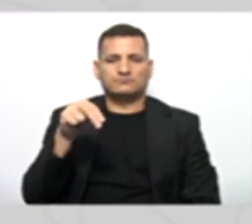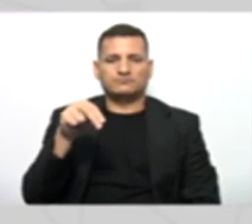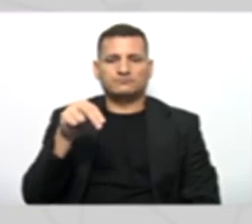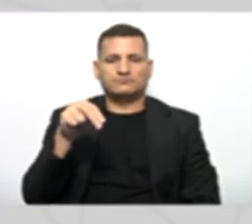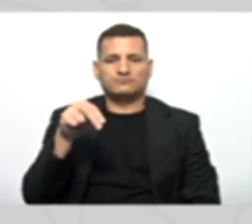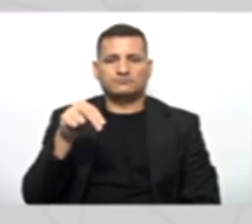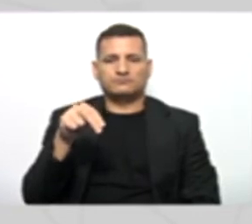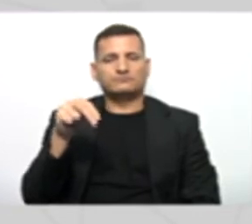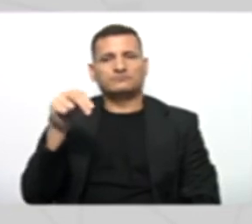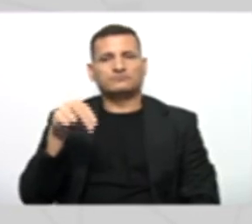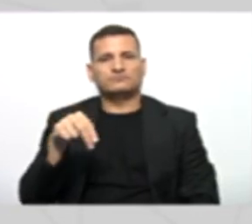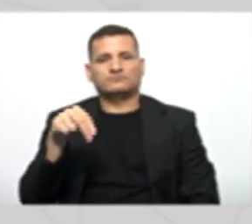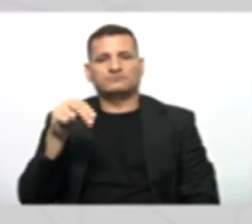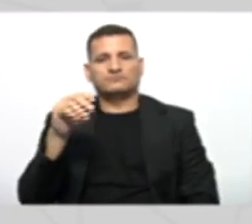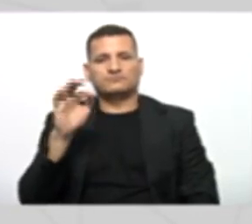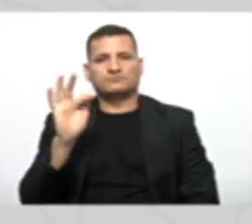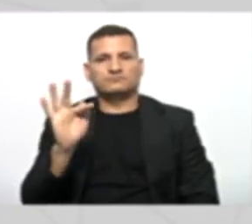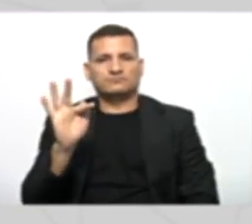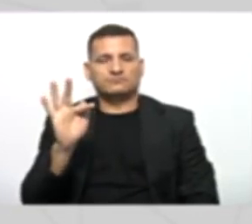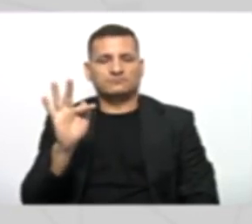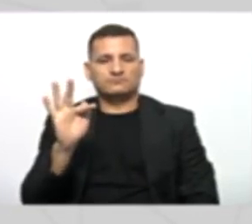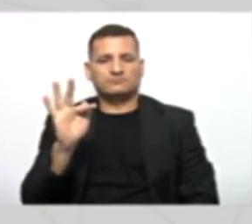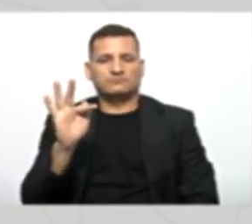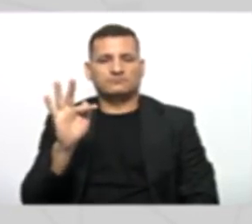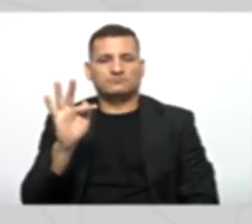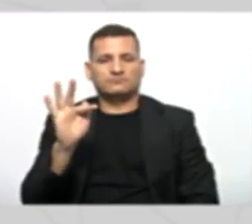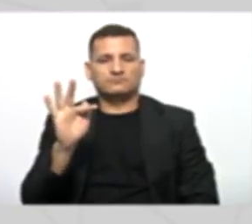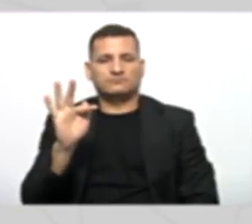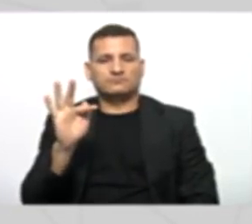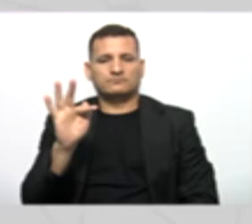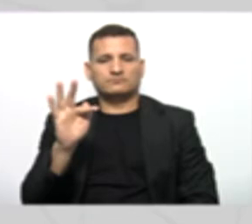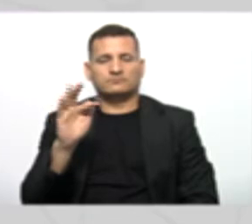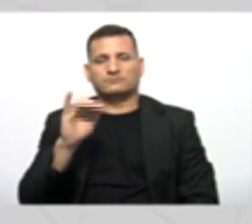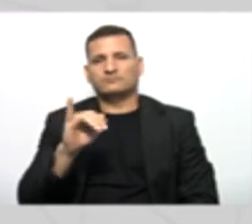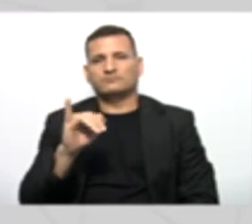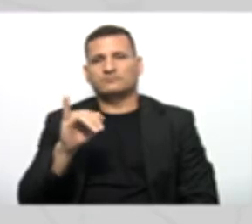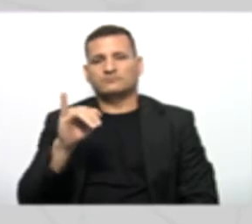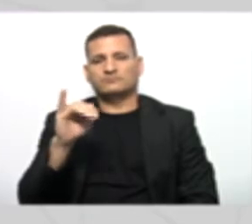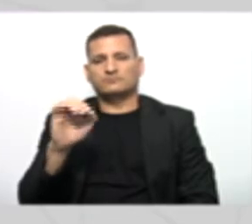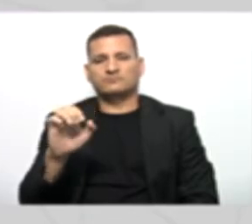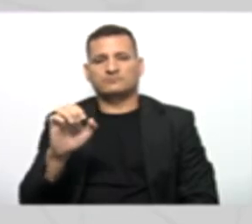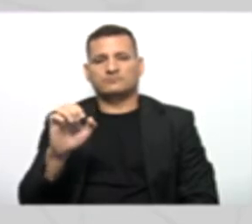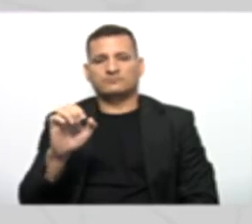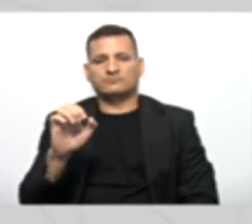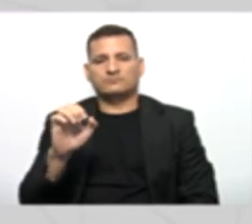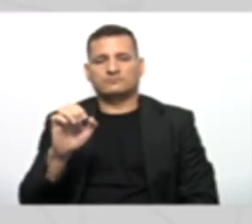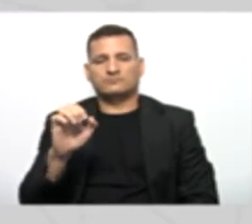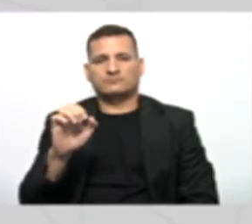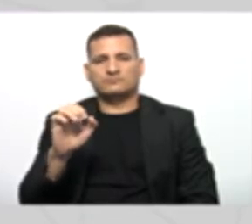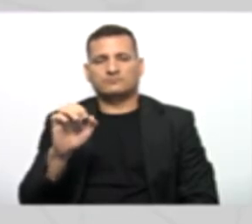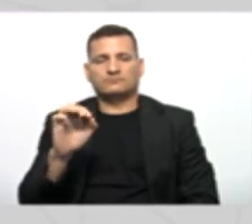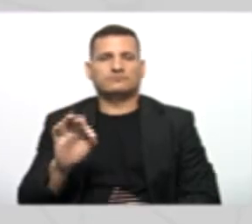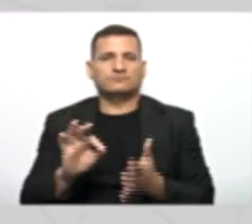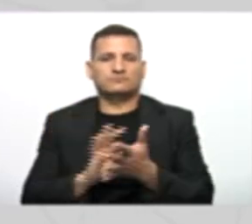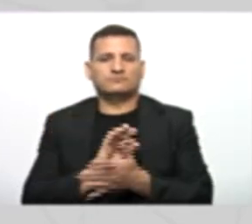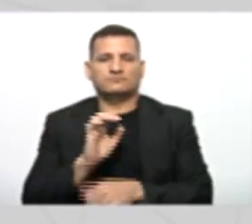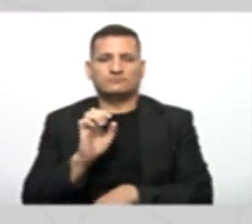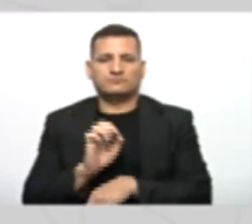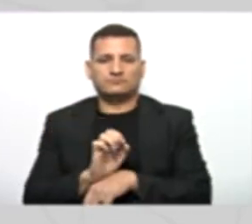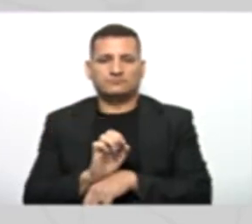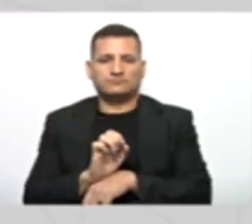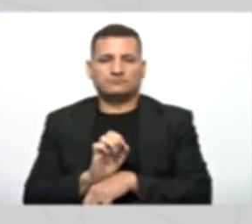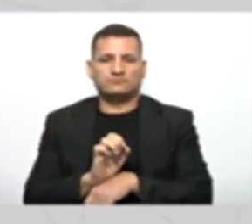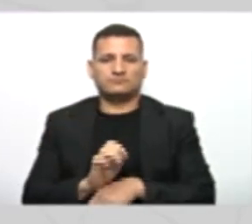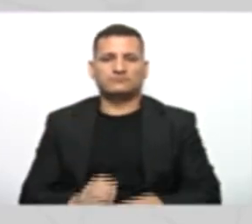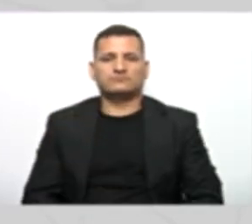NF Para nome Fantasia E IE Para inscrição Estadual Para ficar